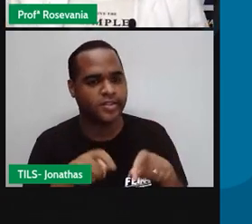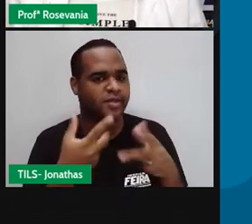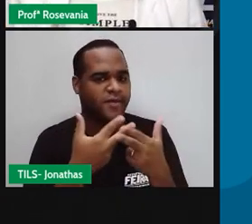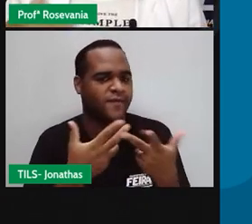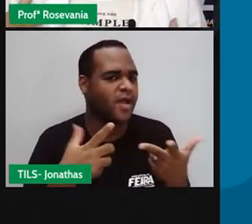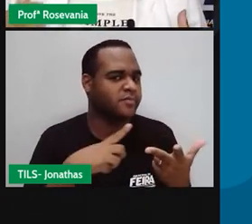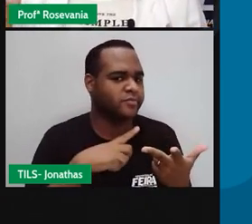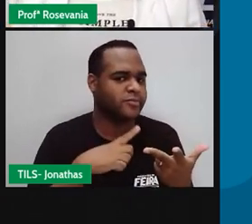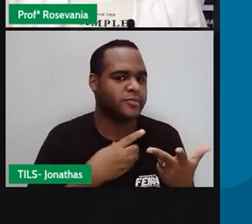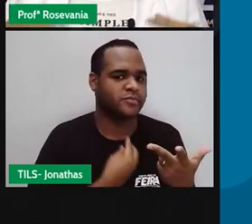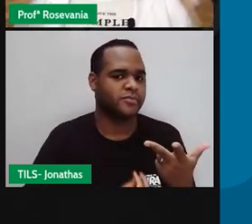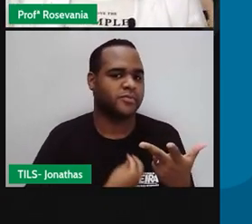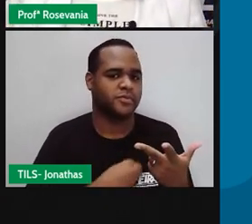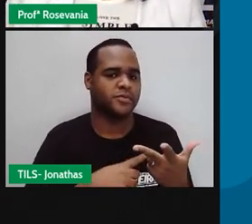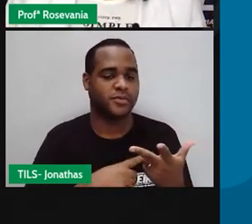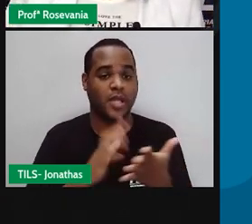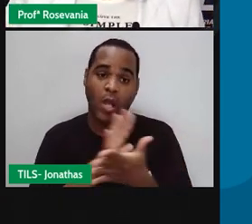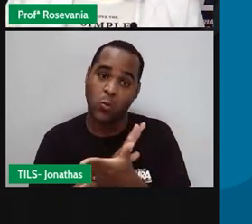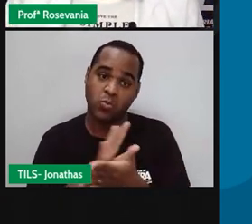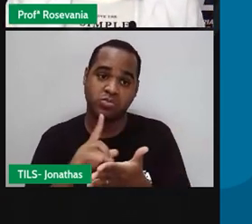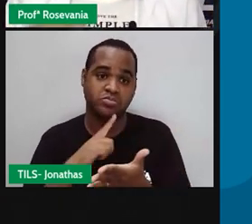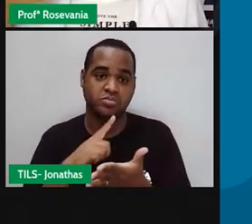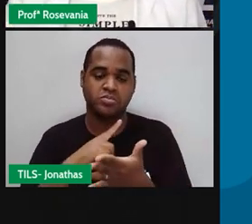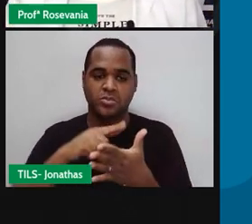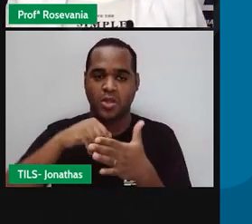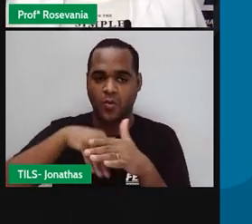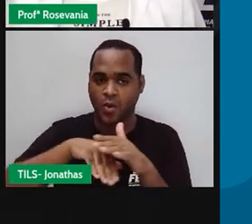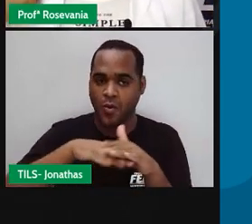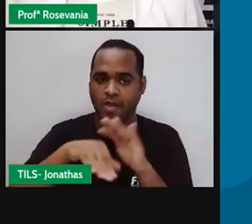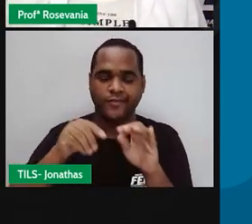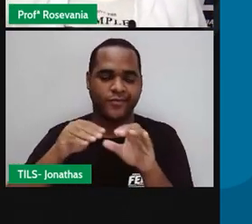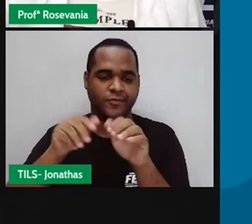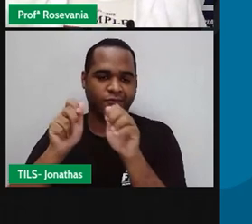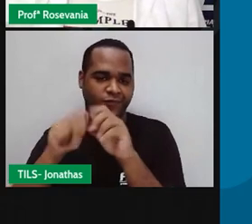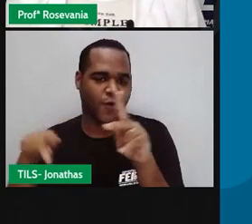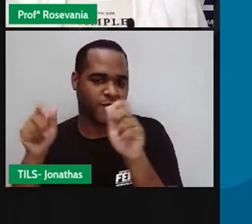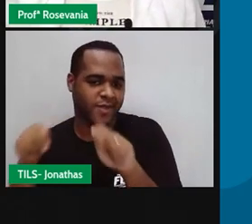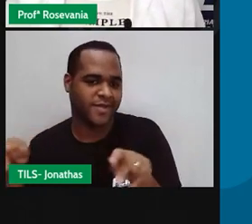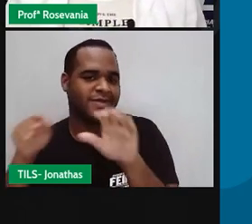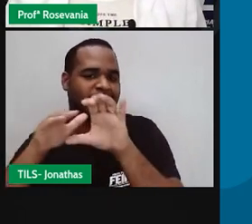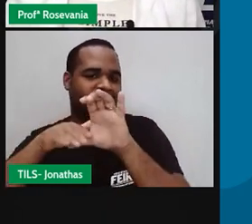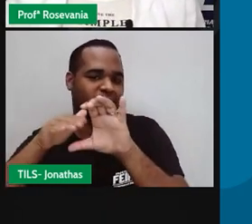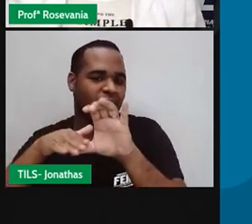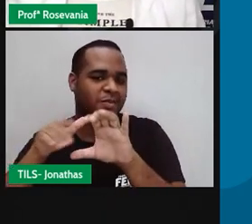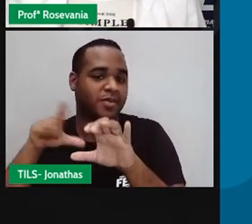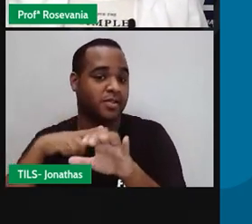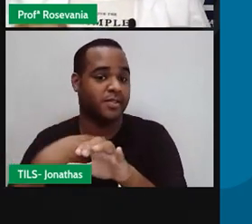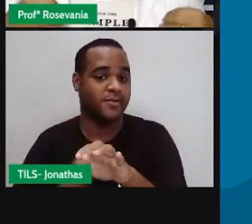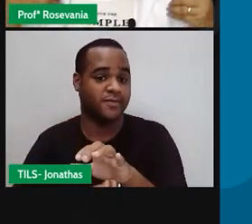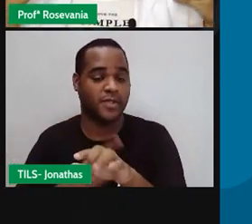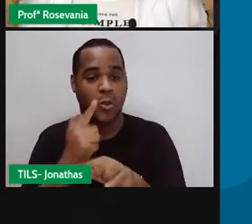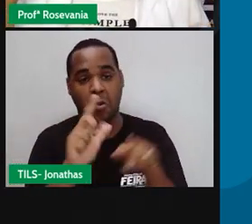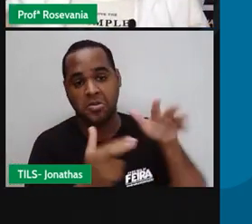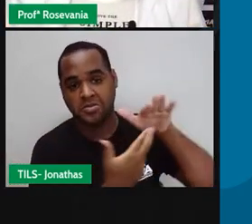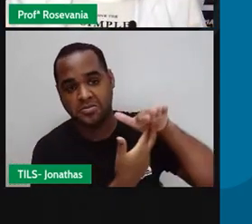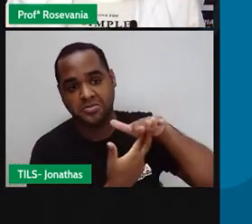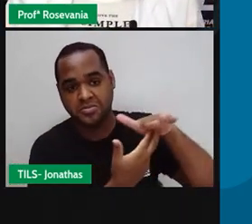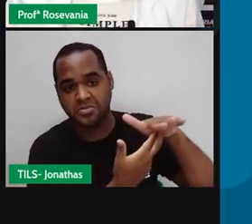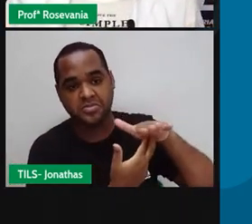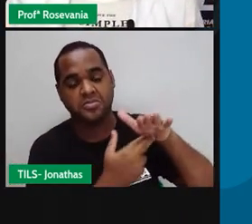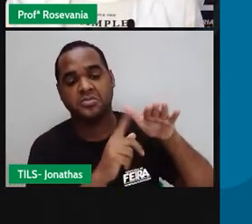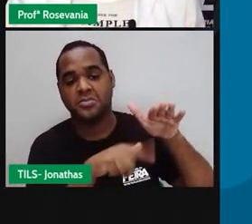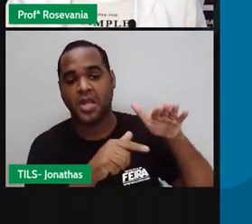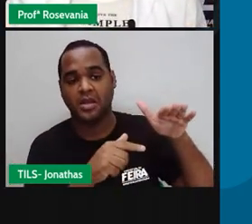a gente tem aqui em Feira de Santana alguns pontos, né, de coletas, como no shopping, ali, né, na feirinha da estação, vários